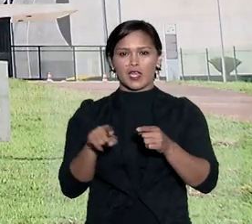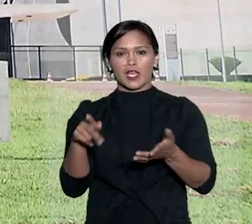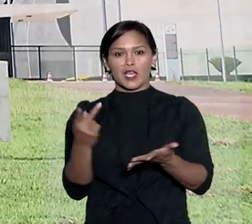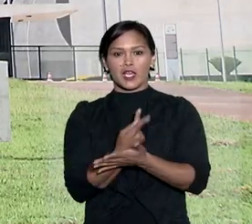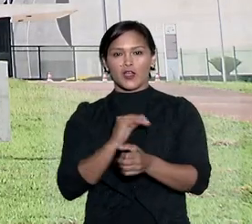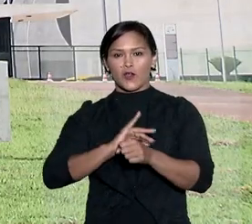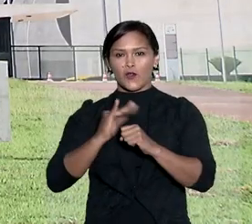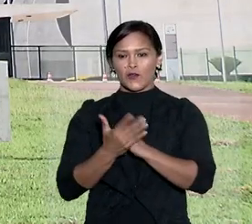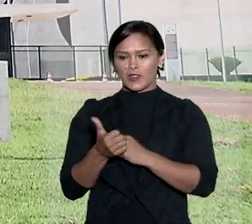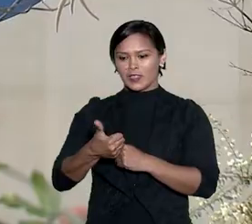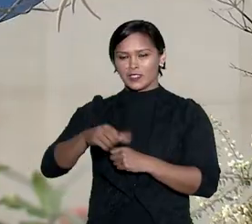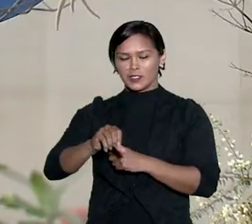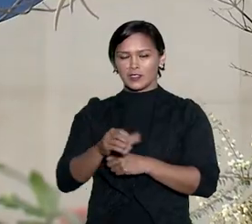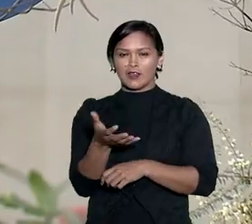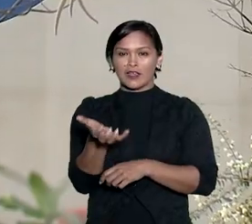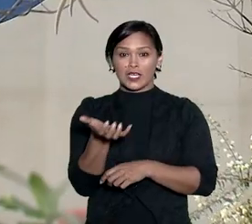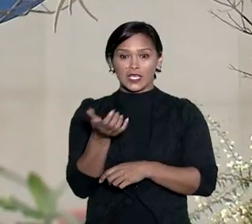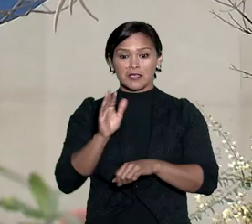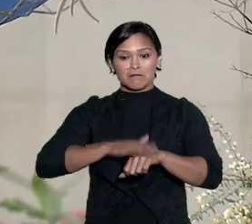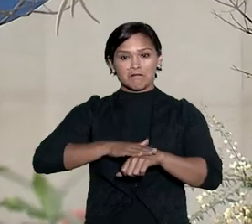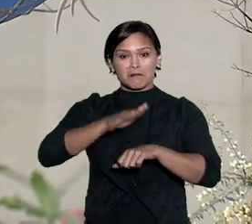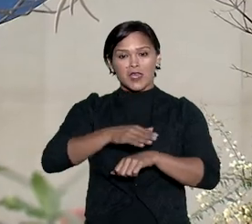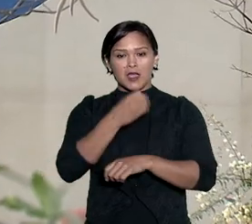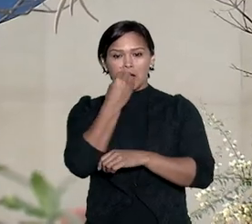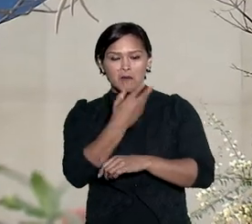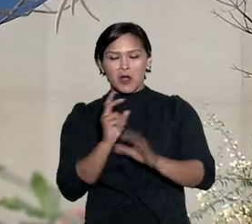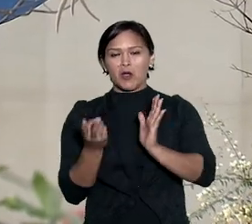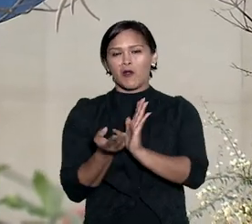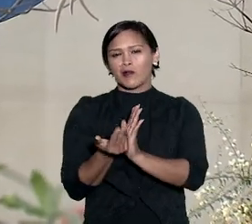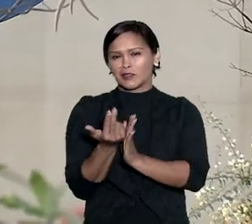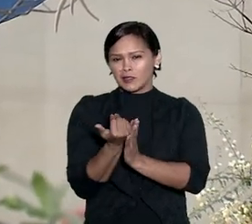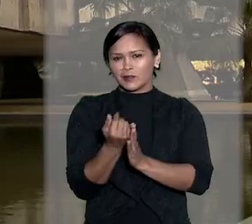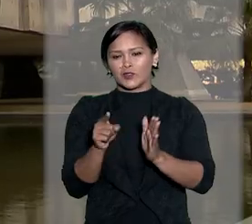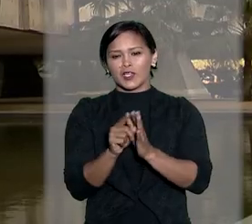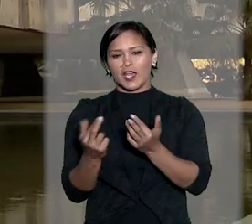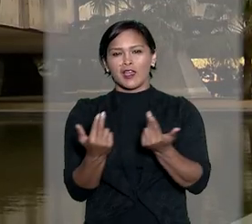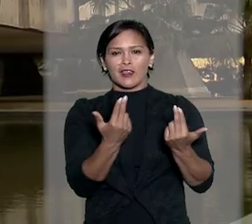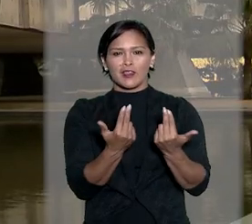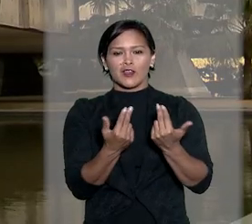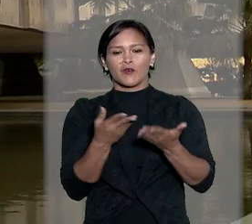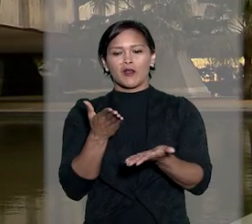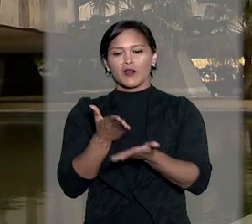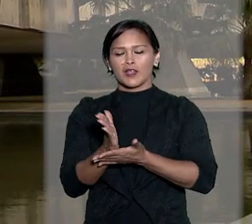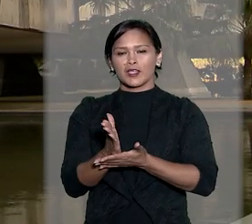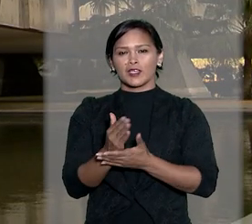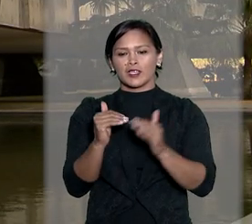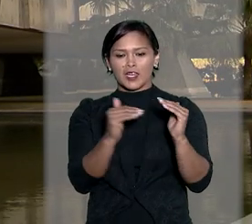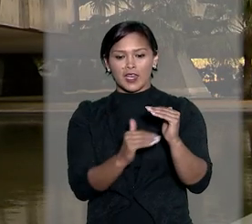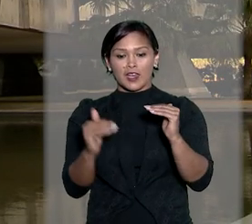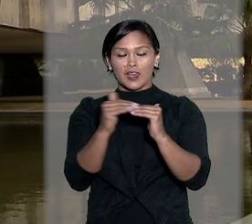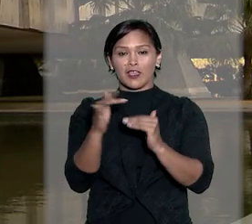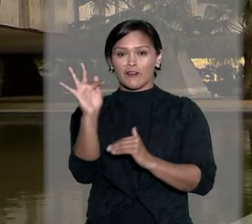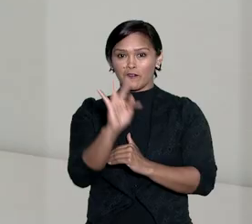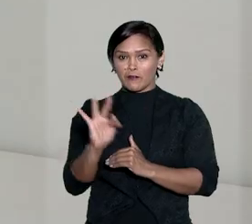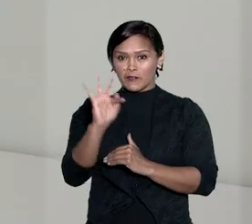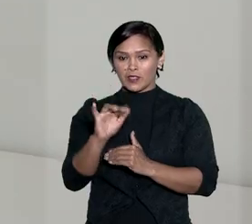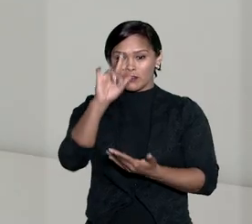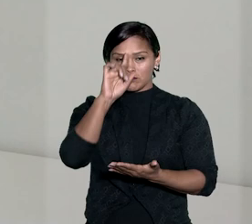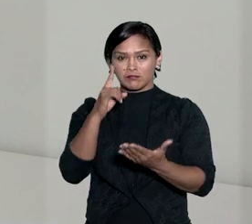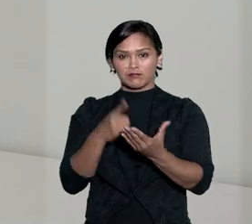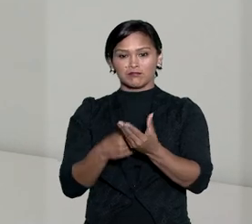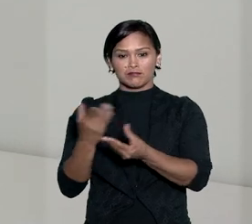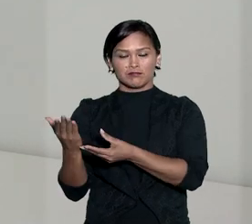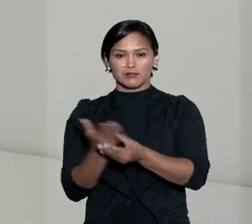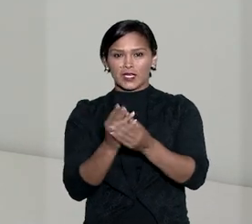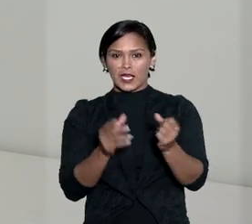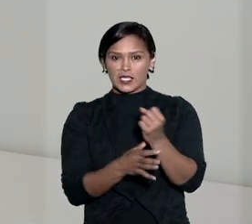pandemia da Covid-19, pretendia obter benefícios tributários equivalentes aos concedidos em nível federal. Em